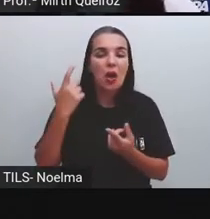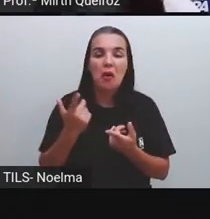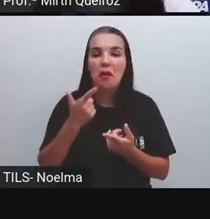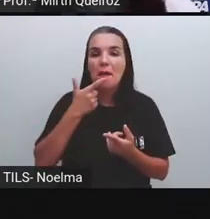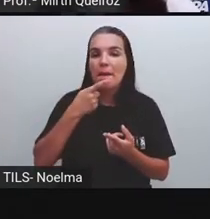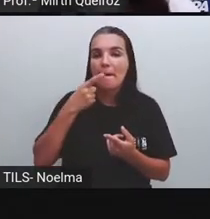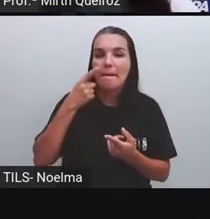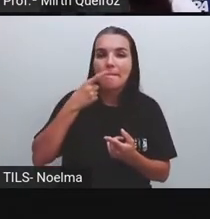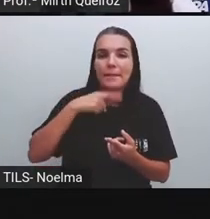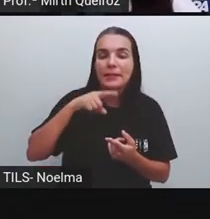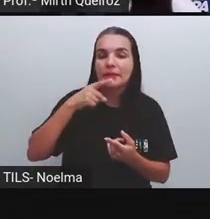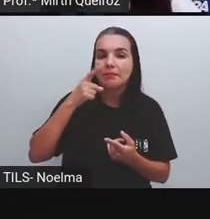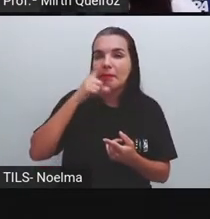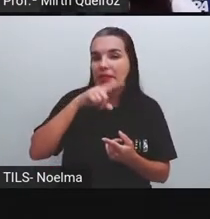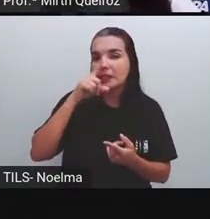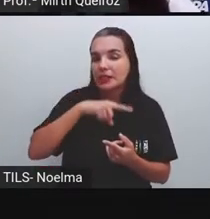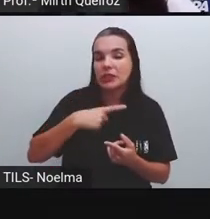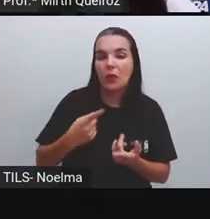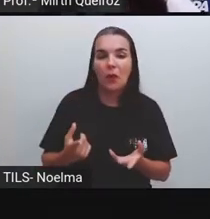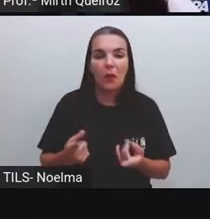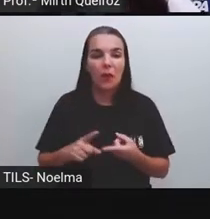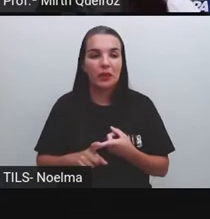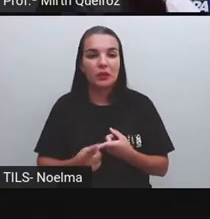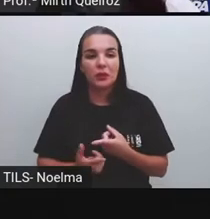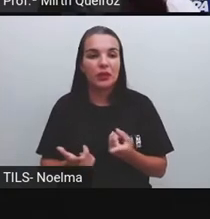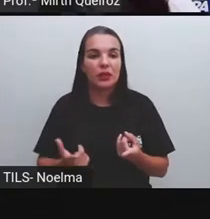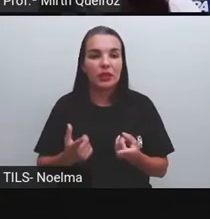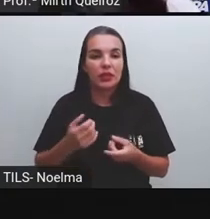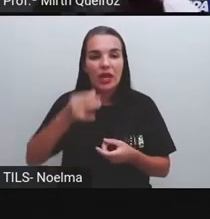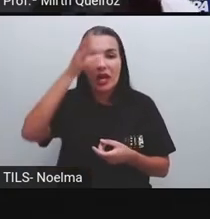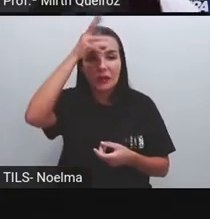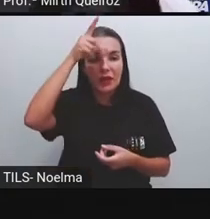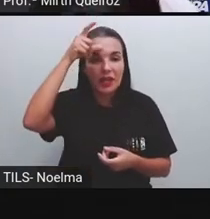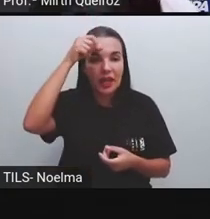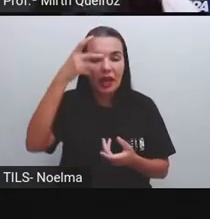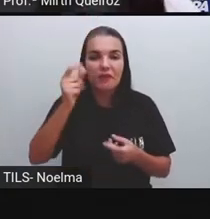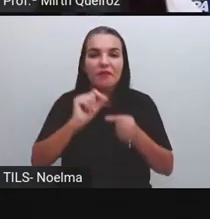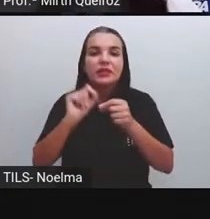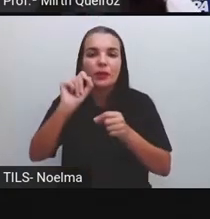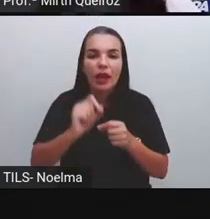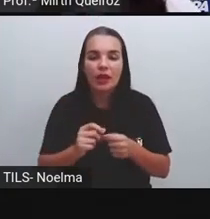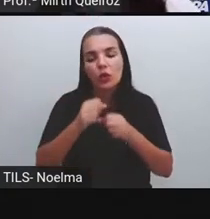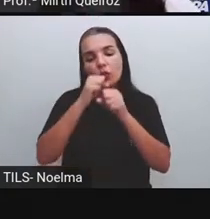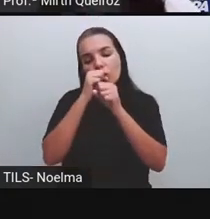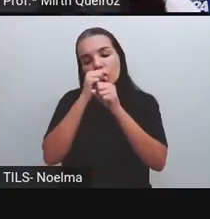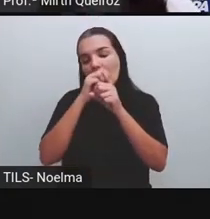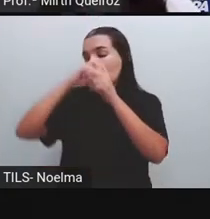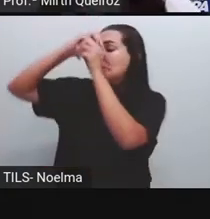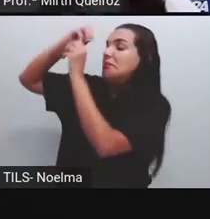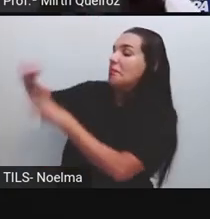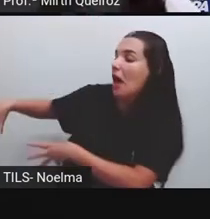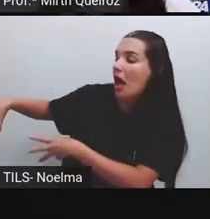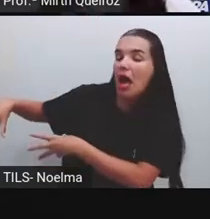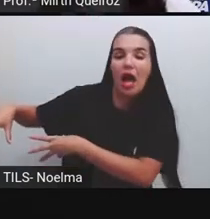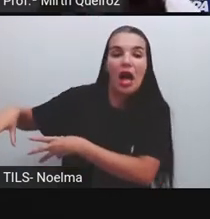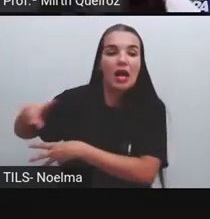um refrigerante, acabam jogando todo esse lixo aí para fora, né? Da janela, no meio ambiente, e assim,